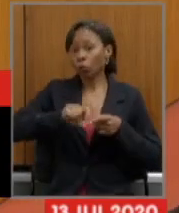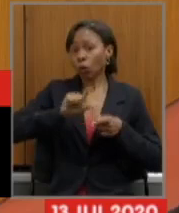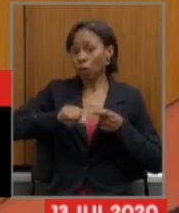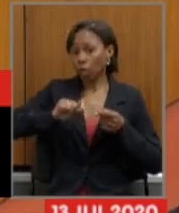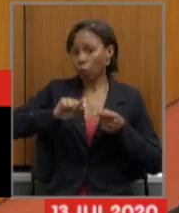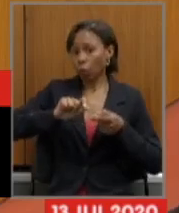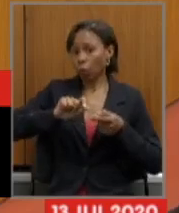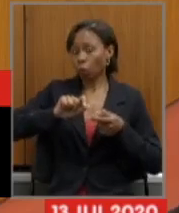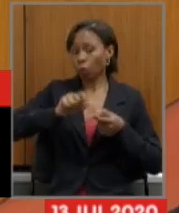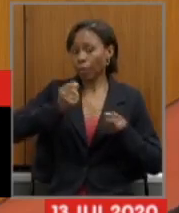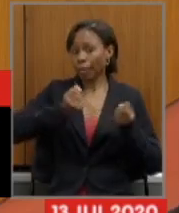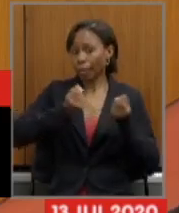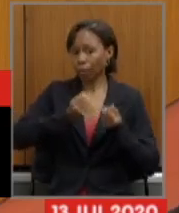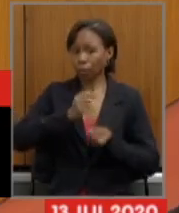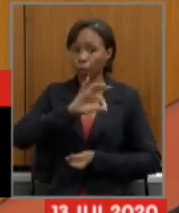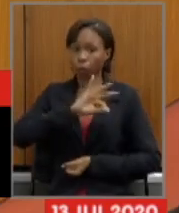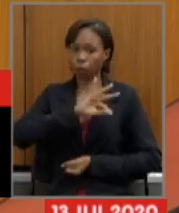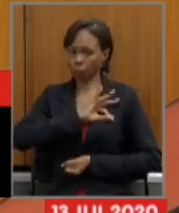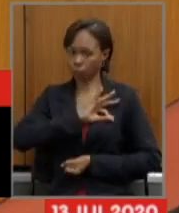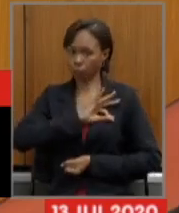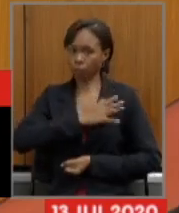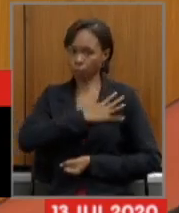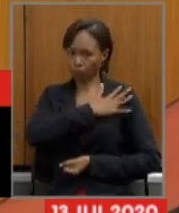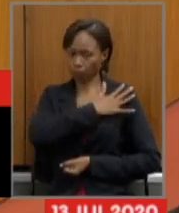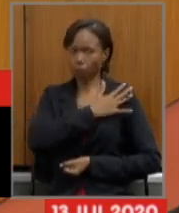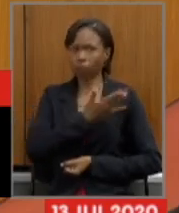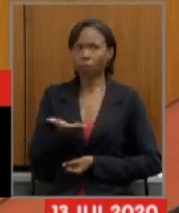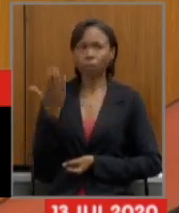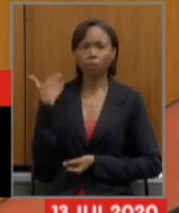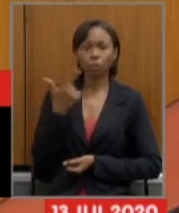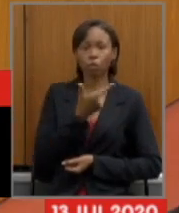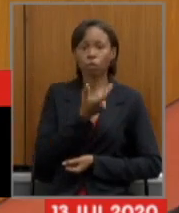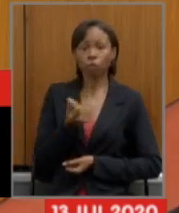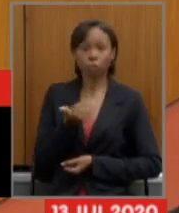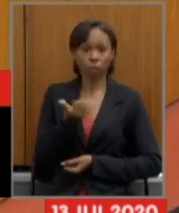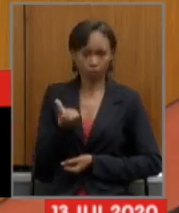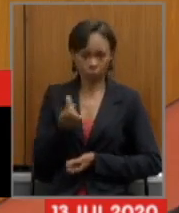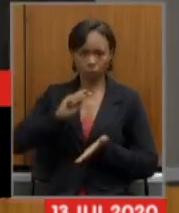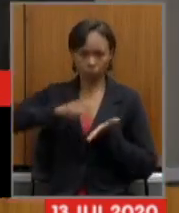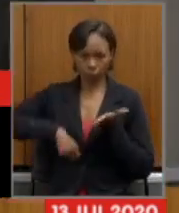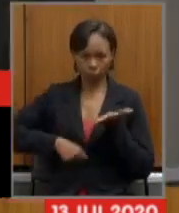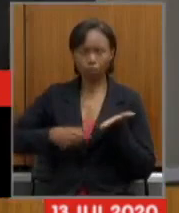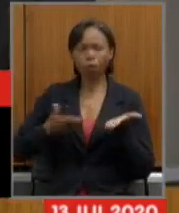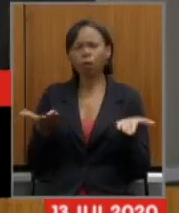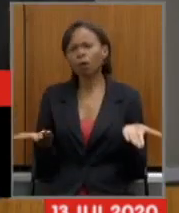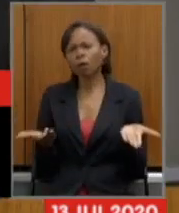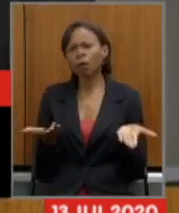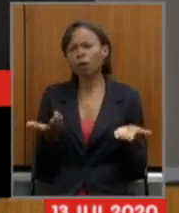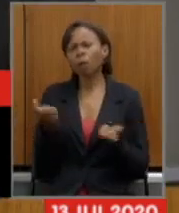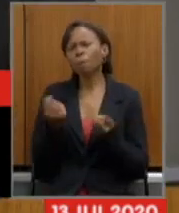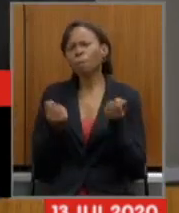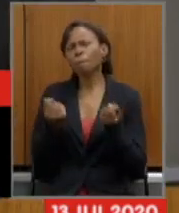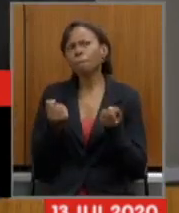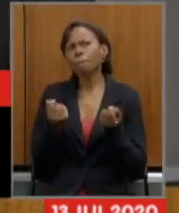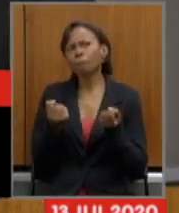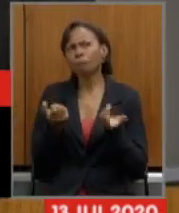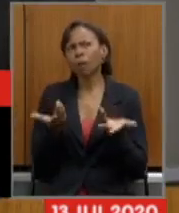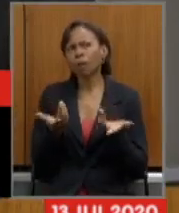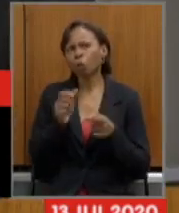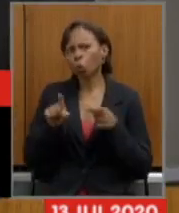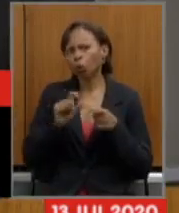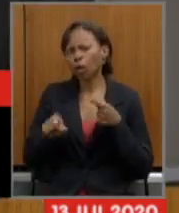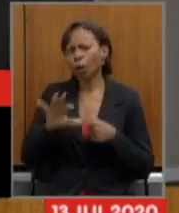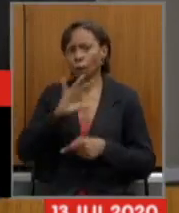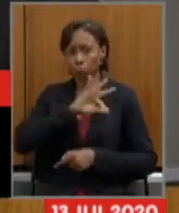Polícia Militar esse contrato foi feito em 2016 sabe qual é o valor médio que a Polícia Militar paga por esse aluguel